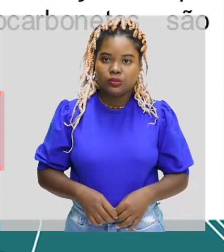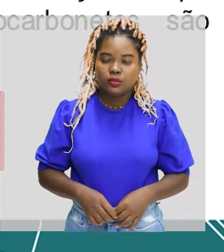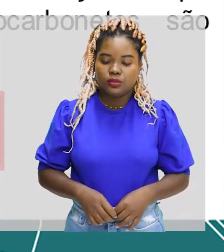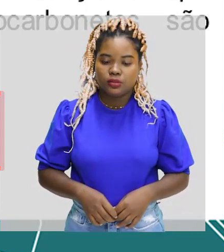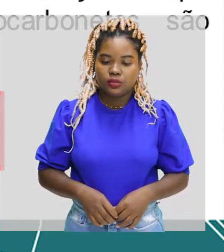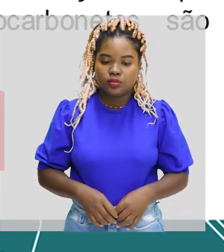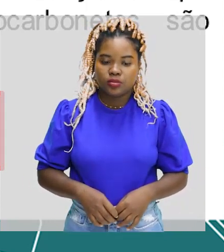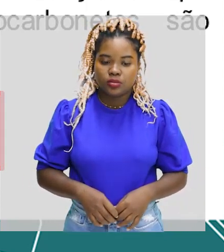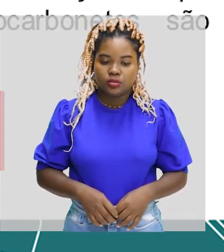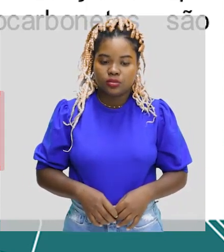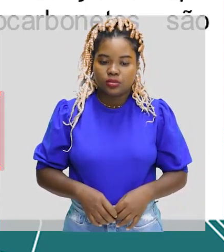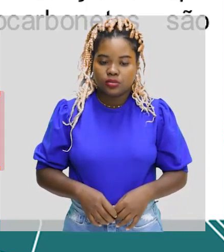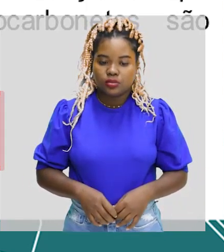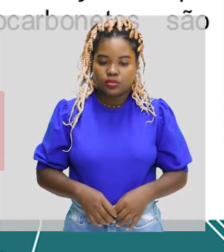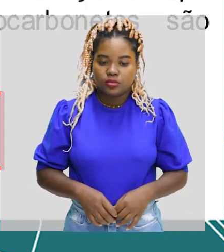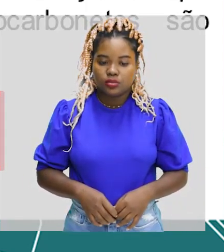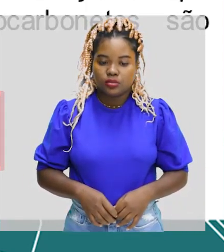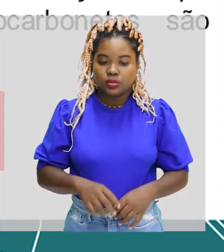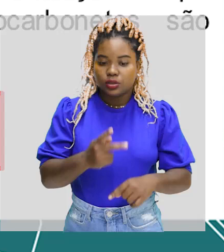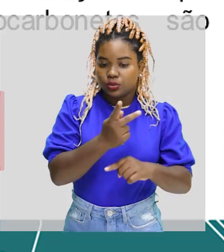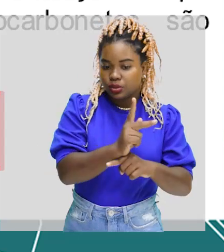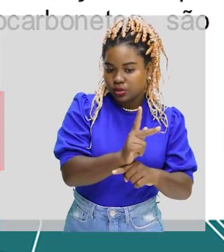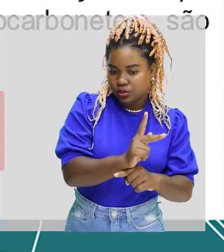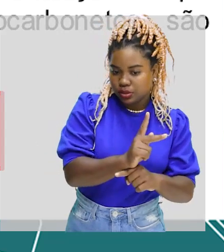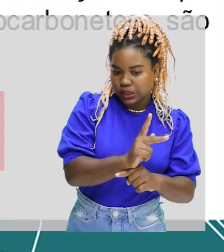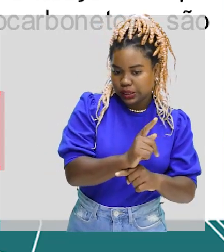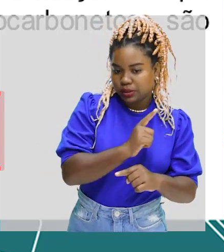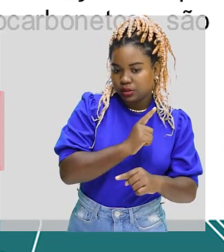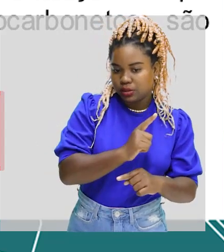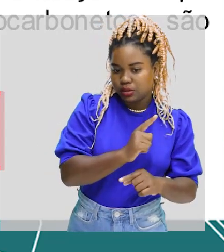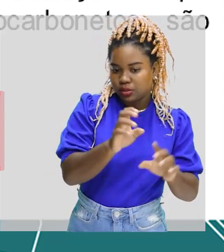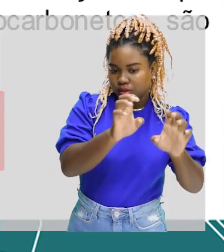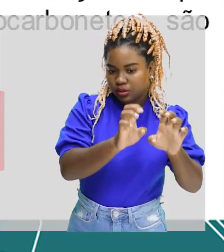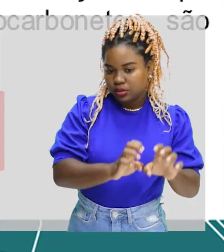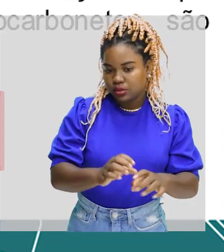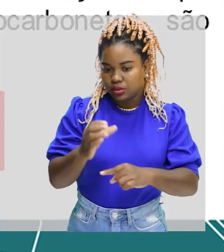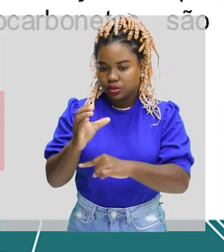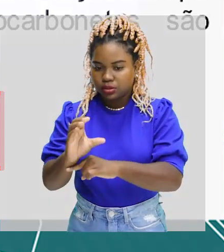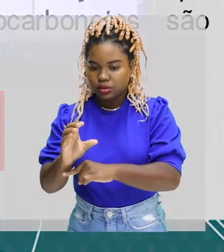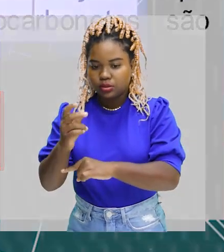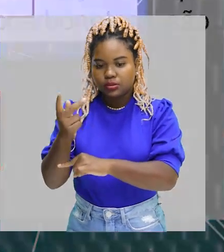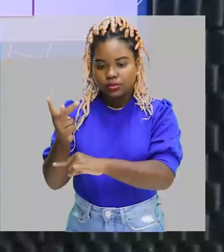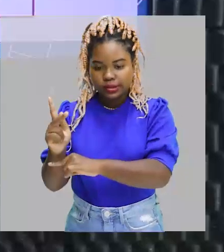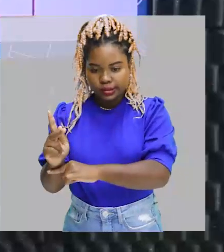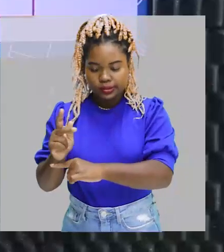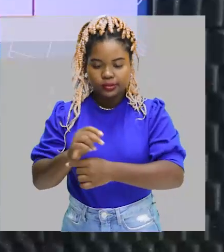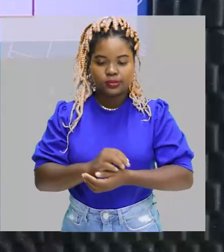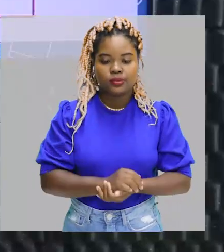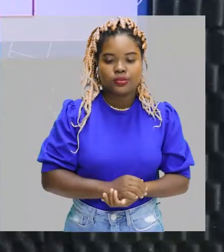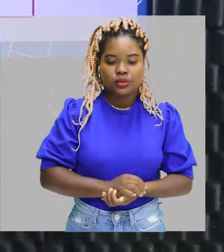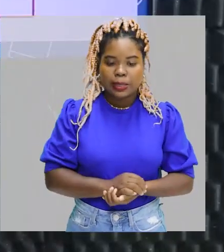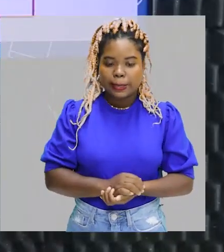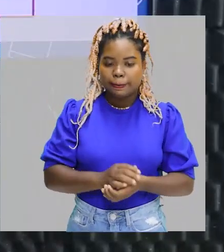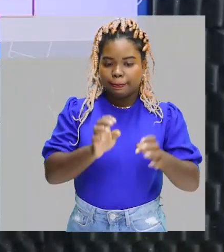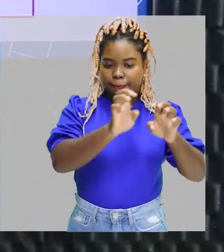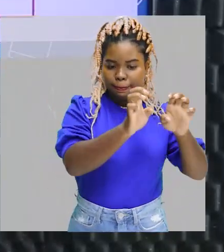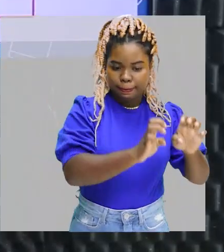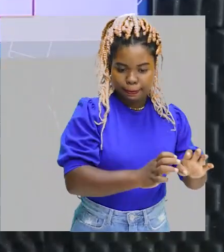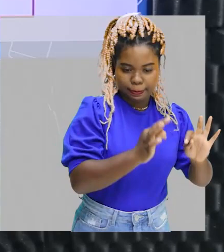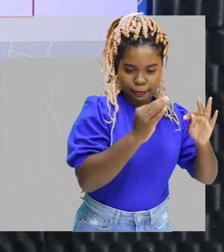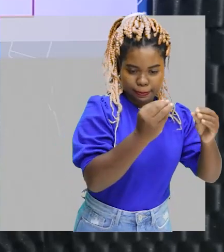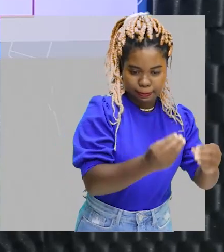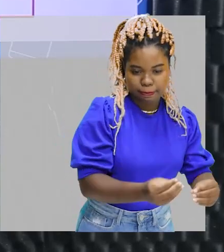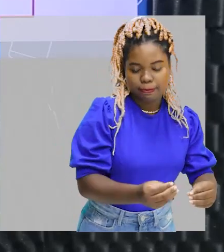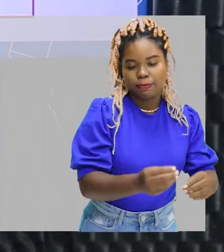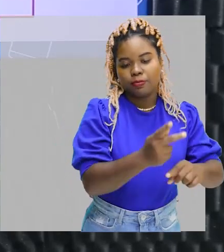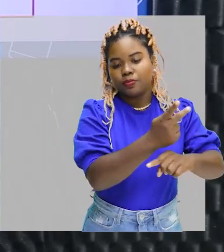e hidrogênio. Então, hidrocarboneto, carbono e hidrogênio. Então, na estrutura